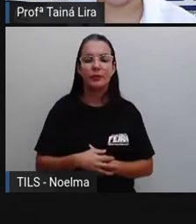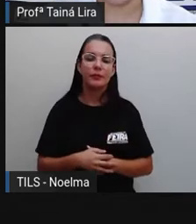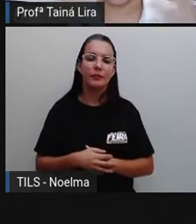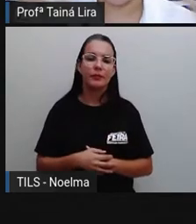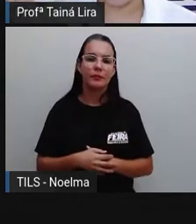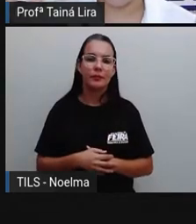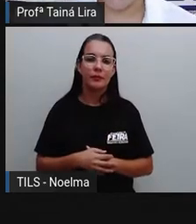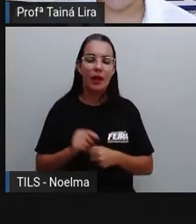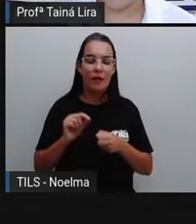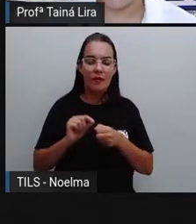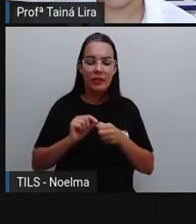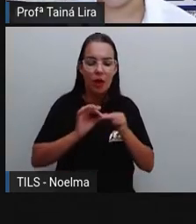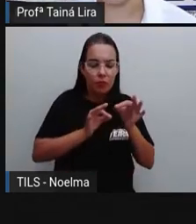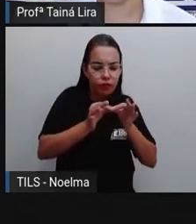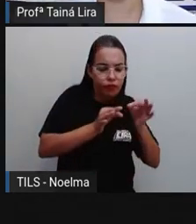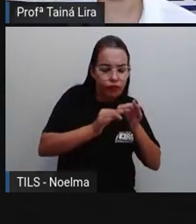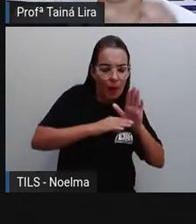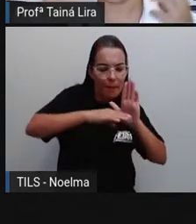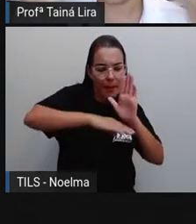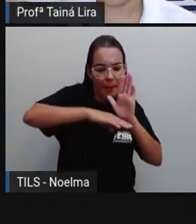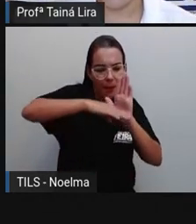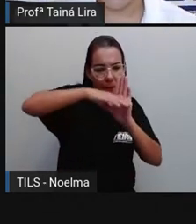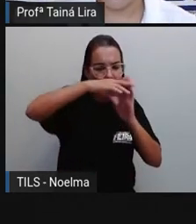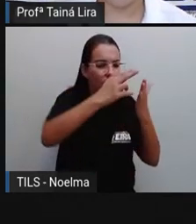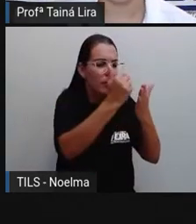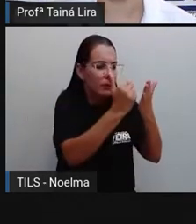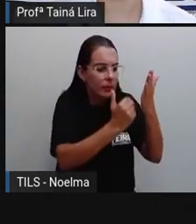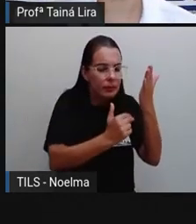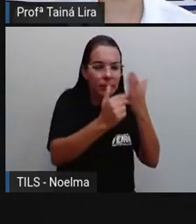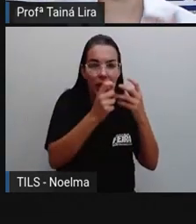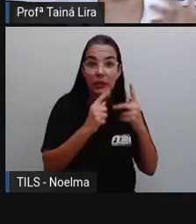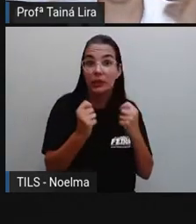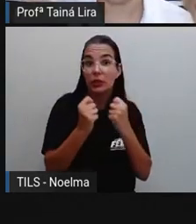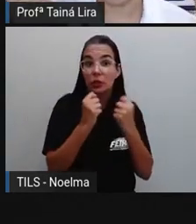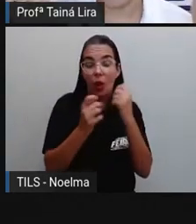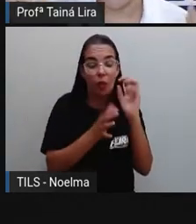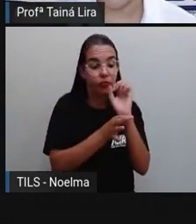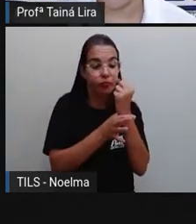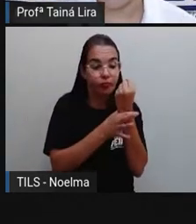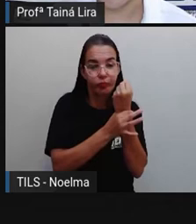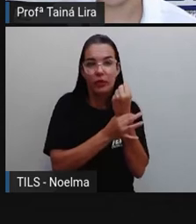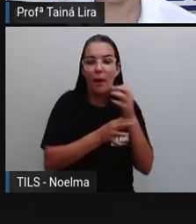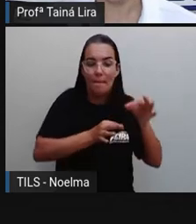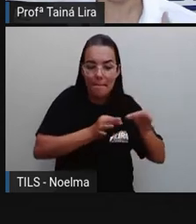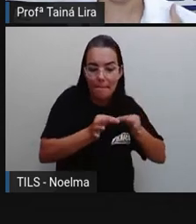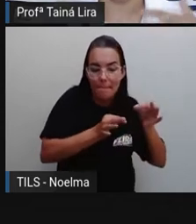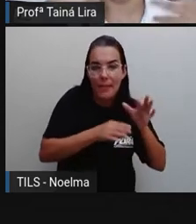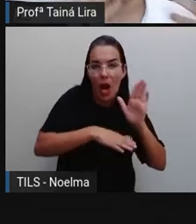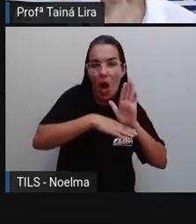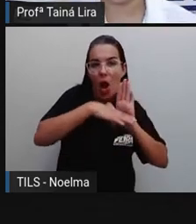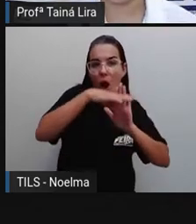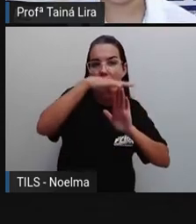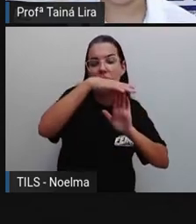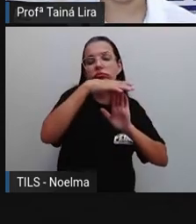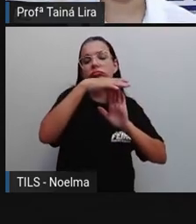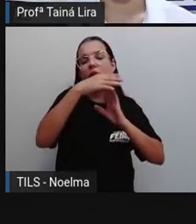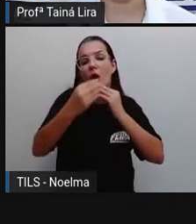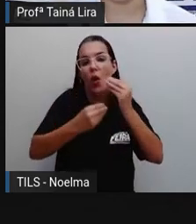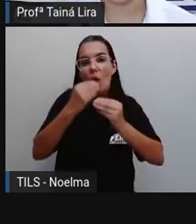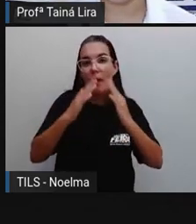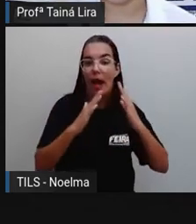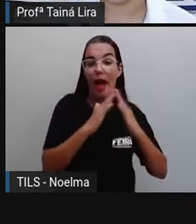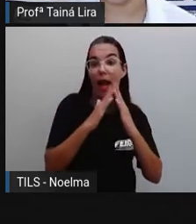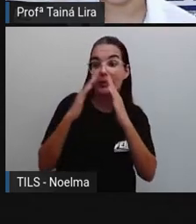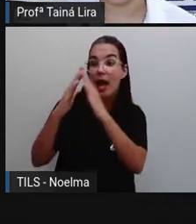pessoal que vai planejar aí, né, vai fazer a casa de maneira segura para a gente habitar. planejar como é que essas casas